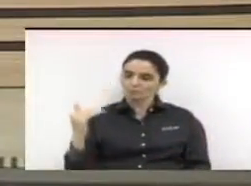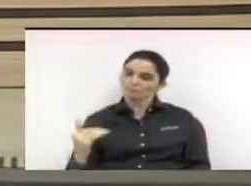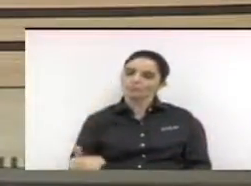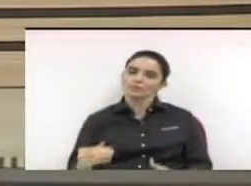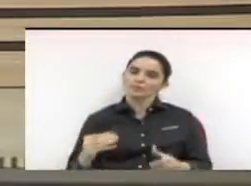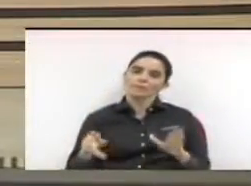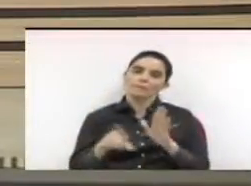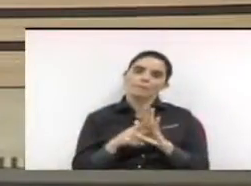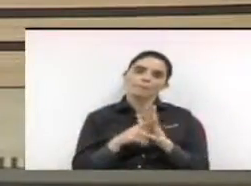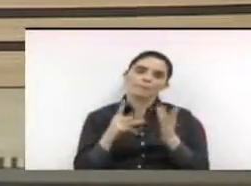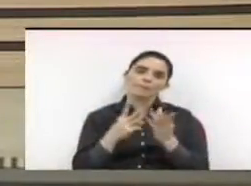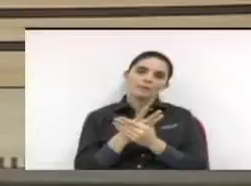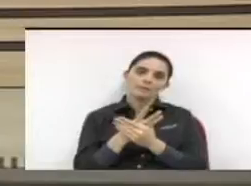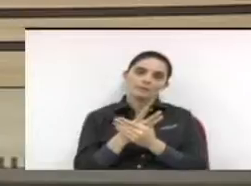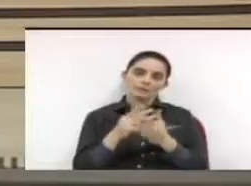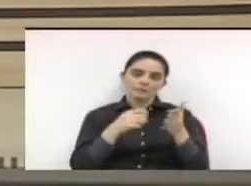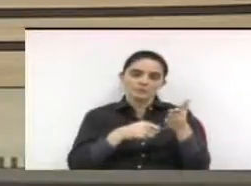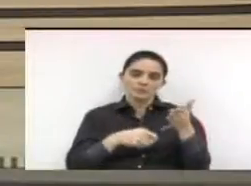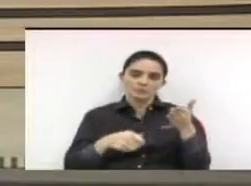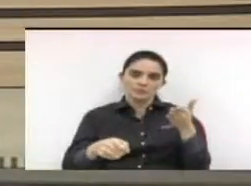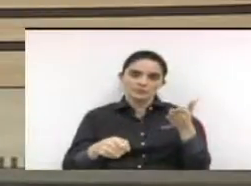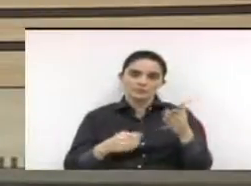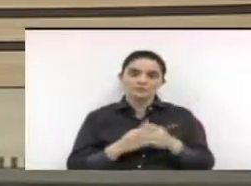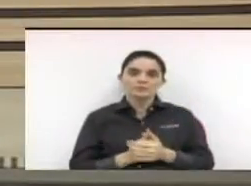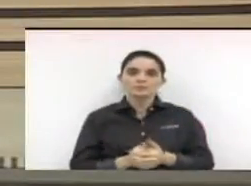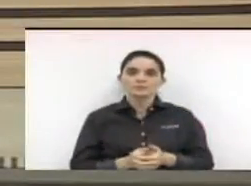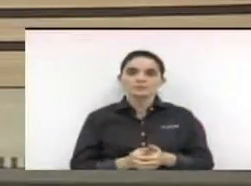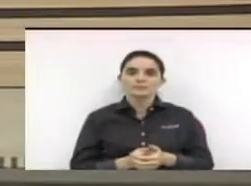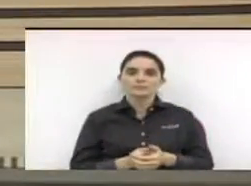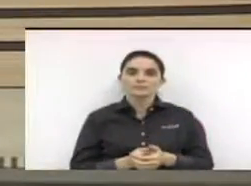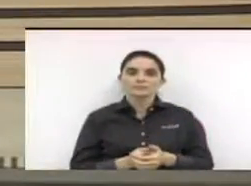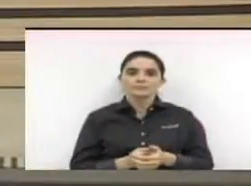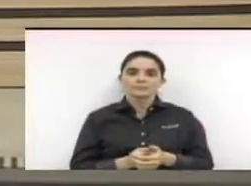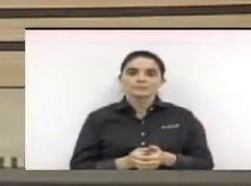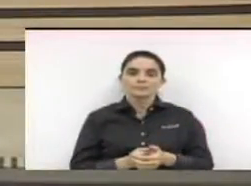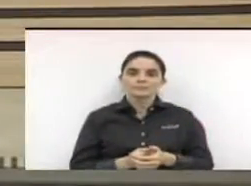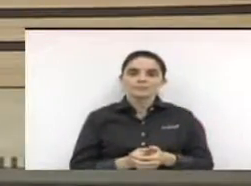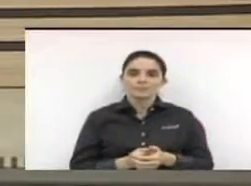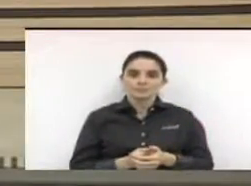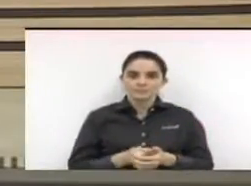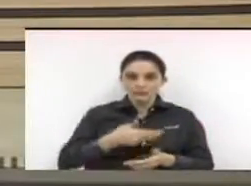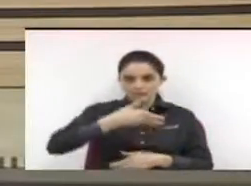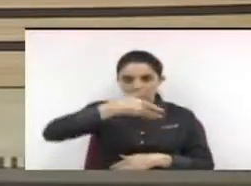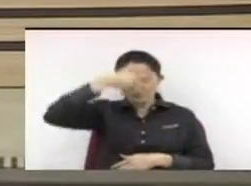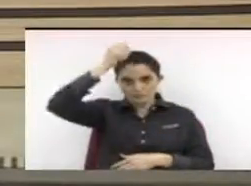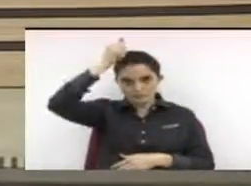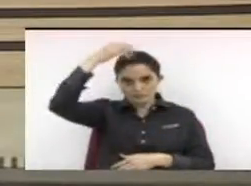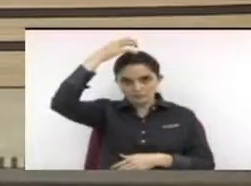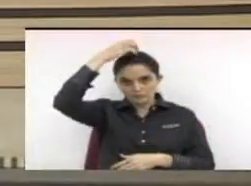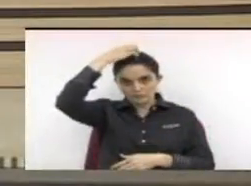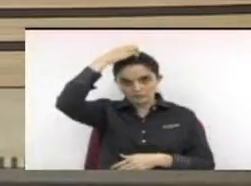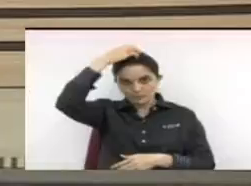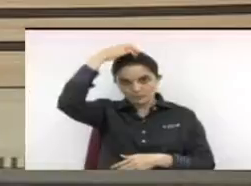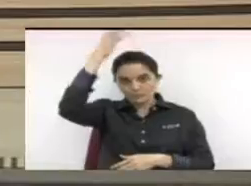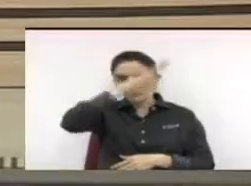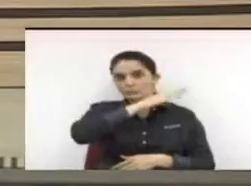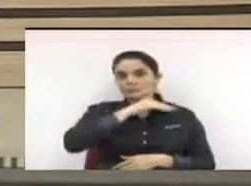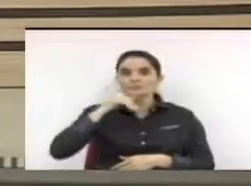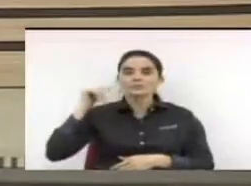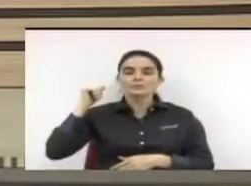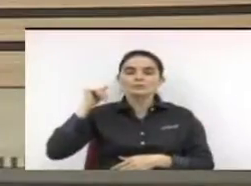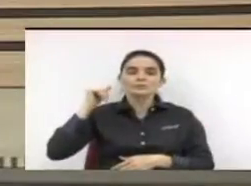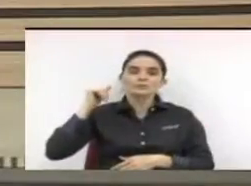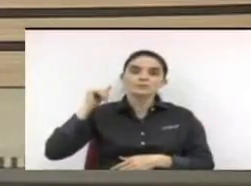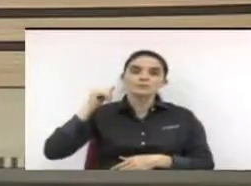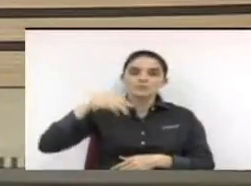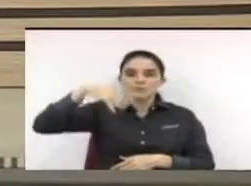Interno da Câmara Municipal de Limeira. Assinam o requerimento Vereador Aloysio Antônio Franco Darcy Reis Edivaldo